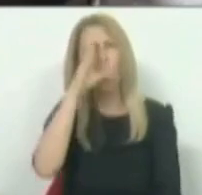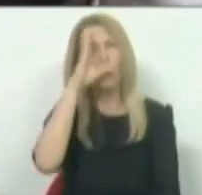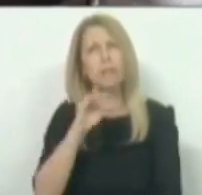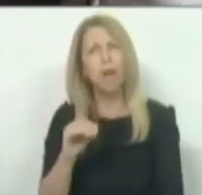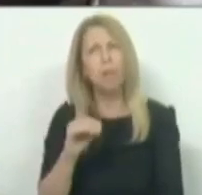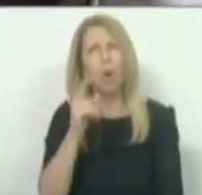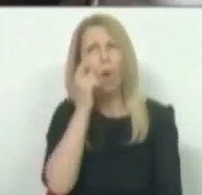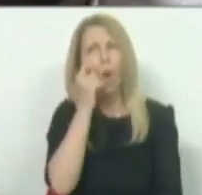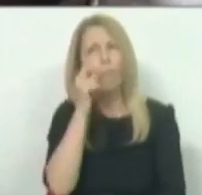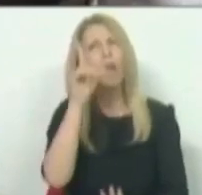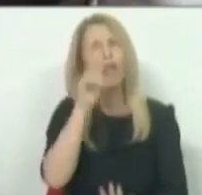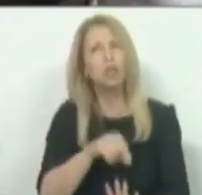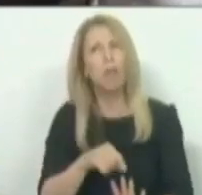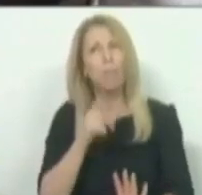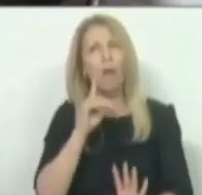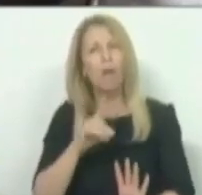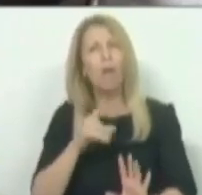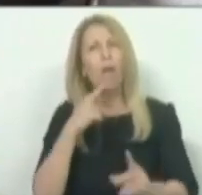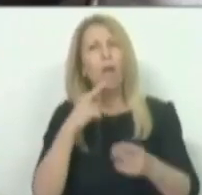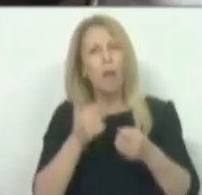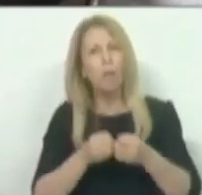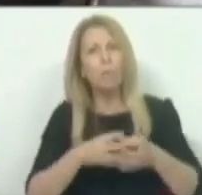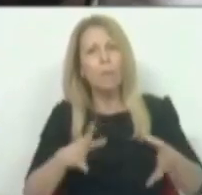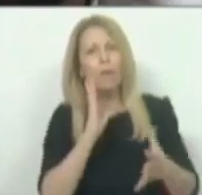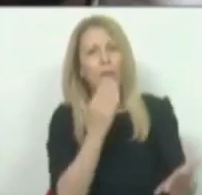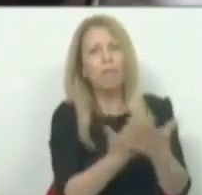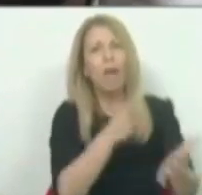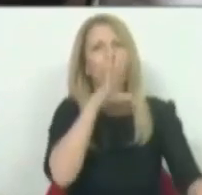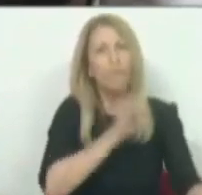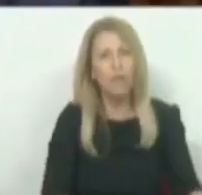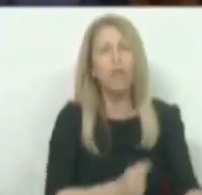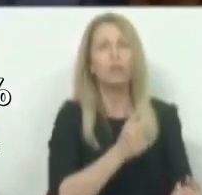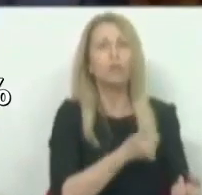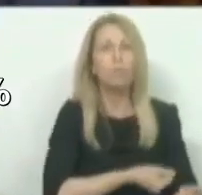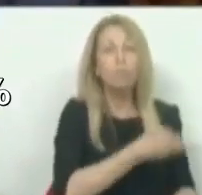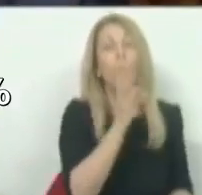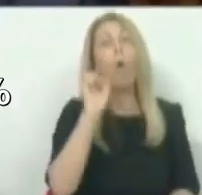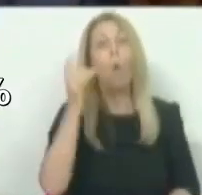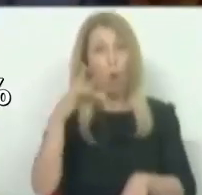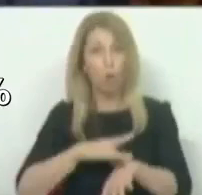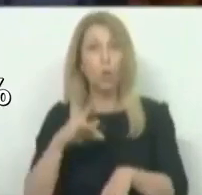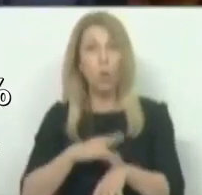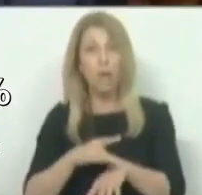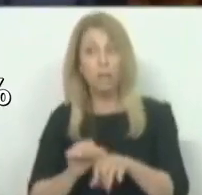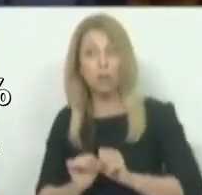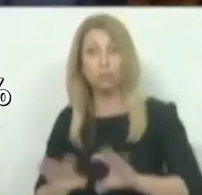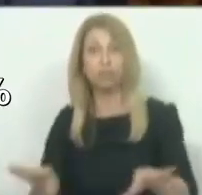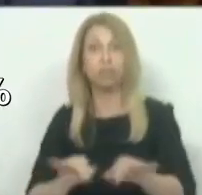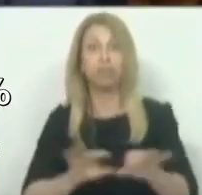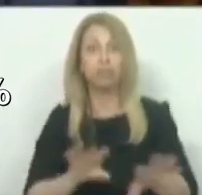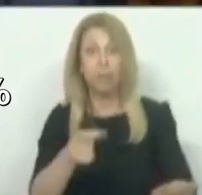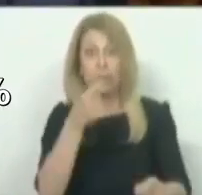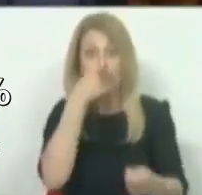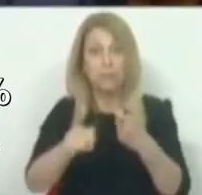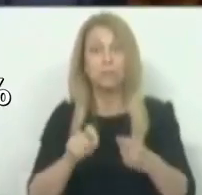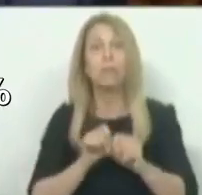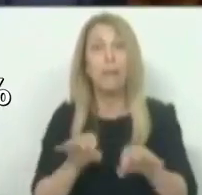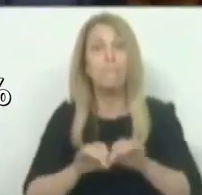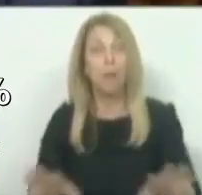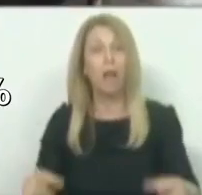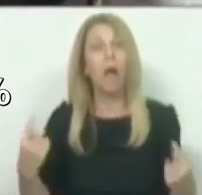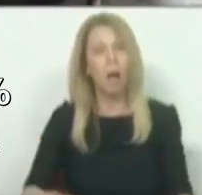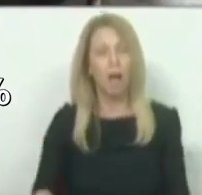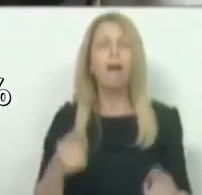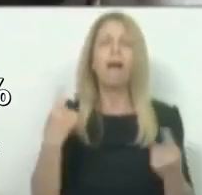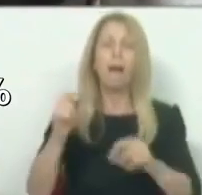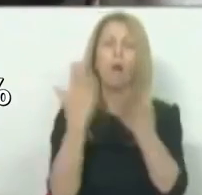não sabe que os homens podem ter infecções sexualmente transmissíveis? Na verdade há um estudo que nos diz que 60% dos rapazes em